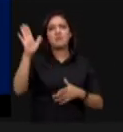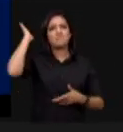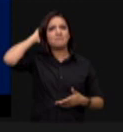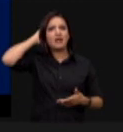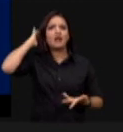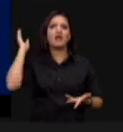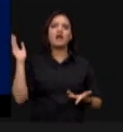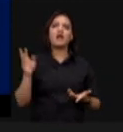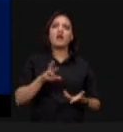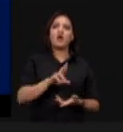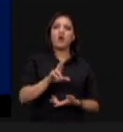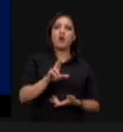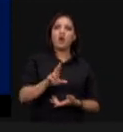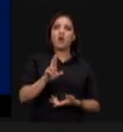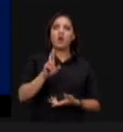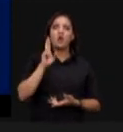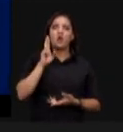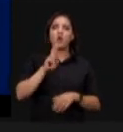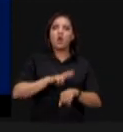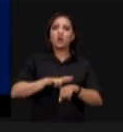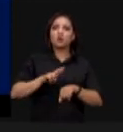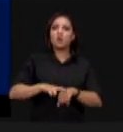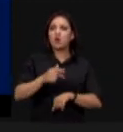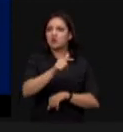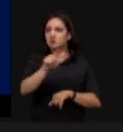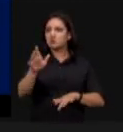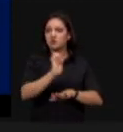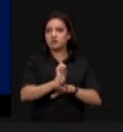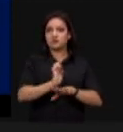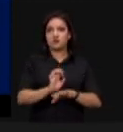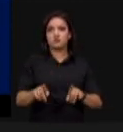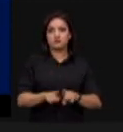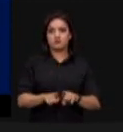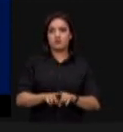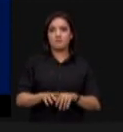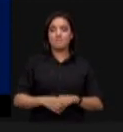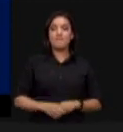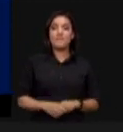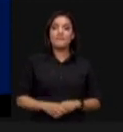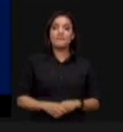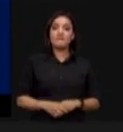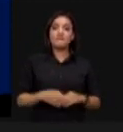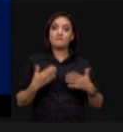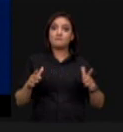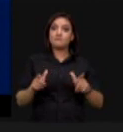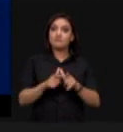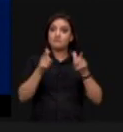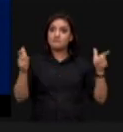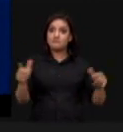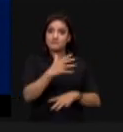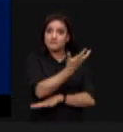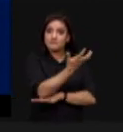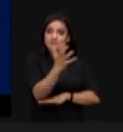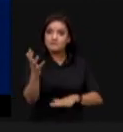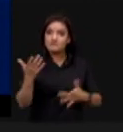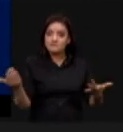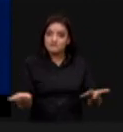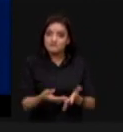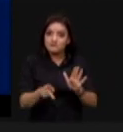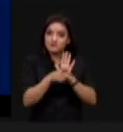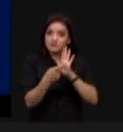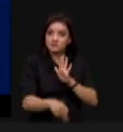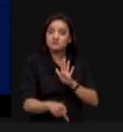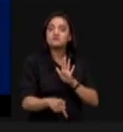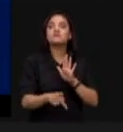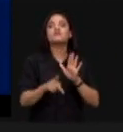e outros estados. Os dados levantados pela Embrapa dão conta que a maior parte da vegetação nativa hoje está